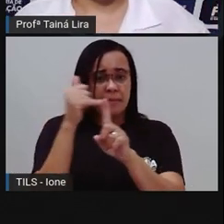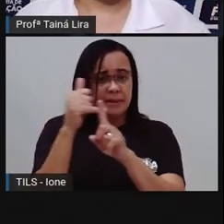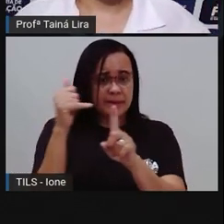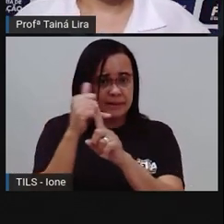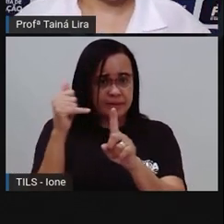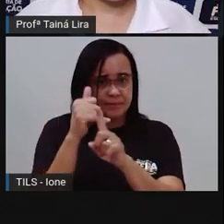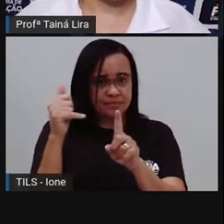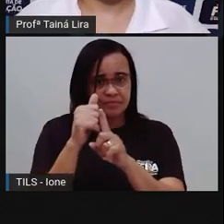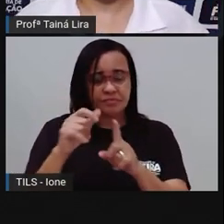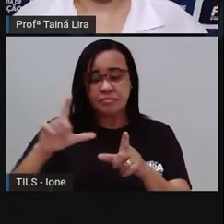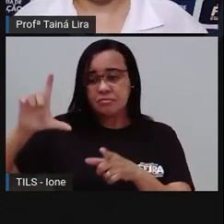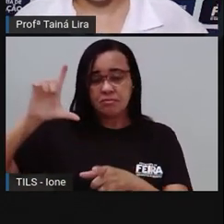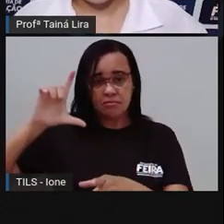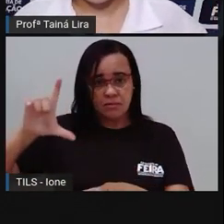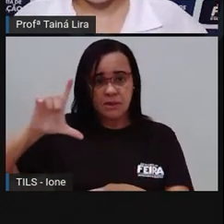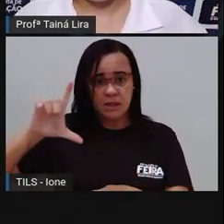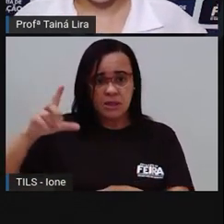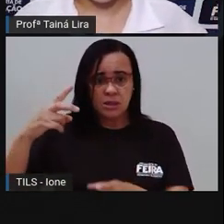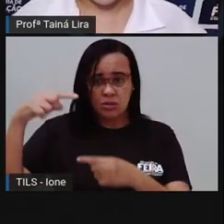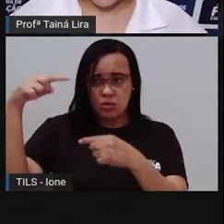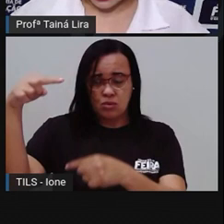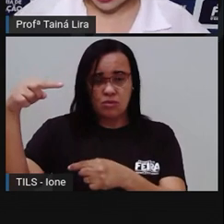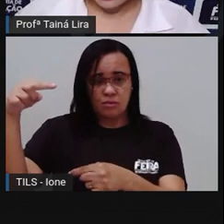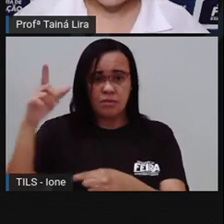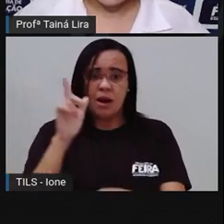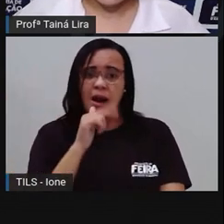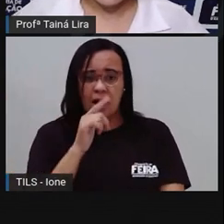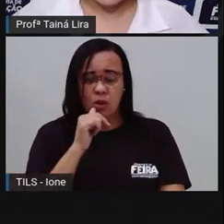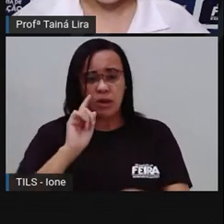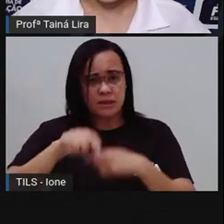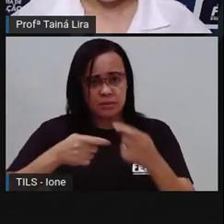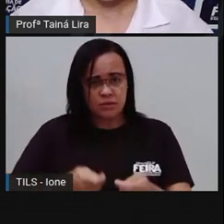maracujás e as acerolas e depois passar na peneira, tá?